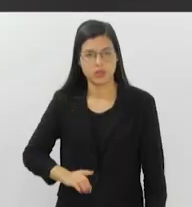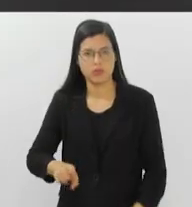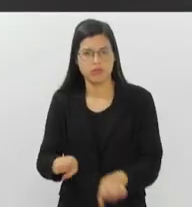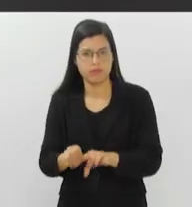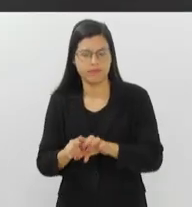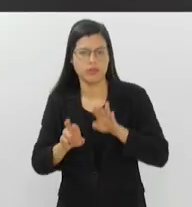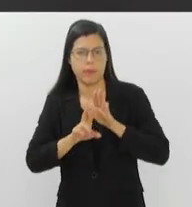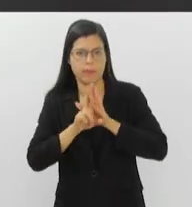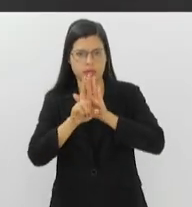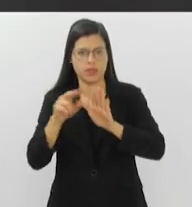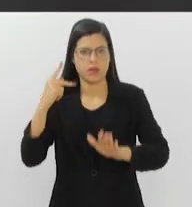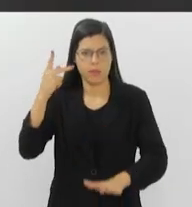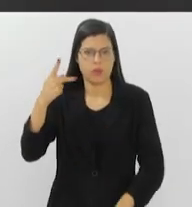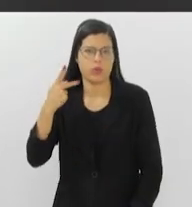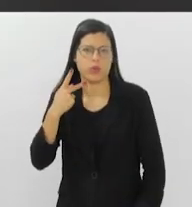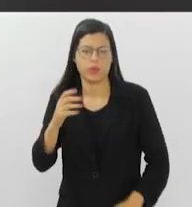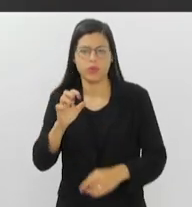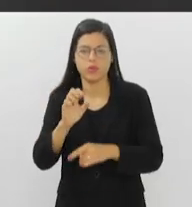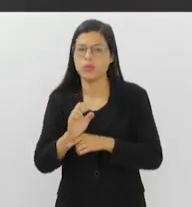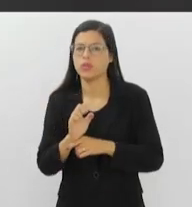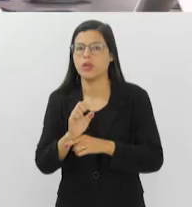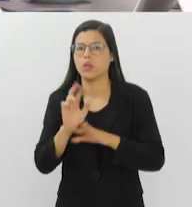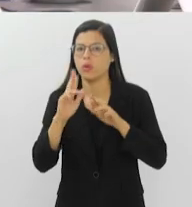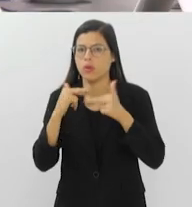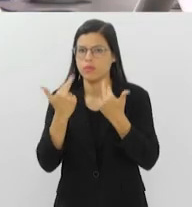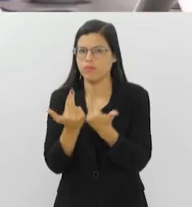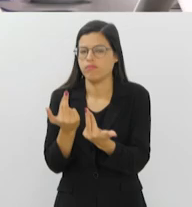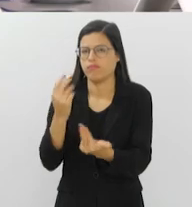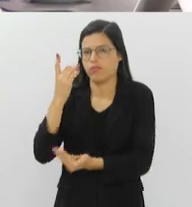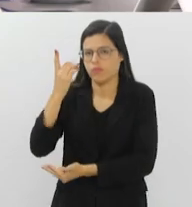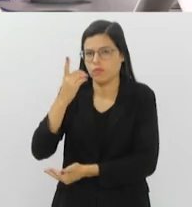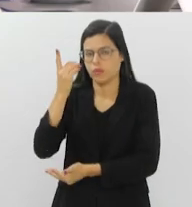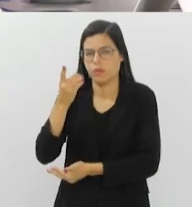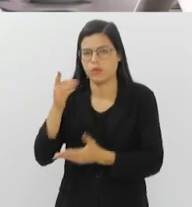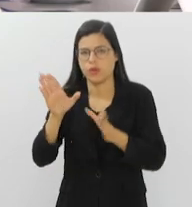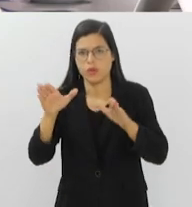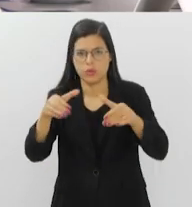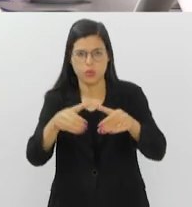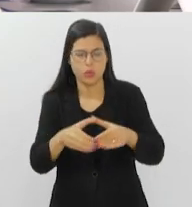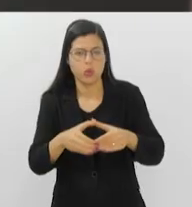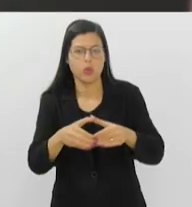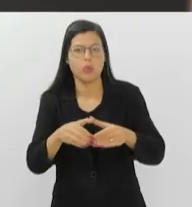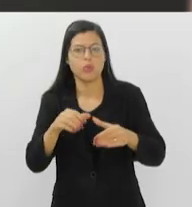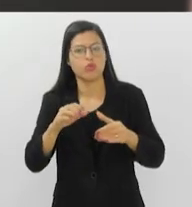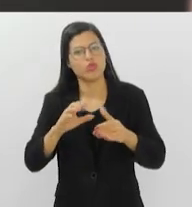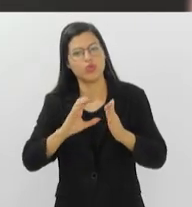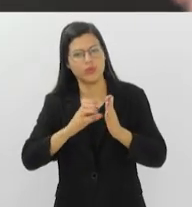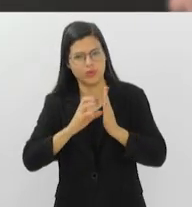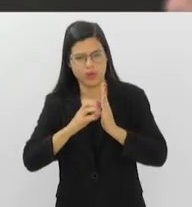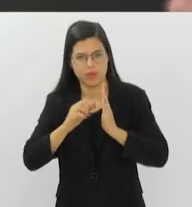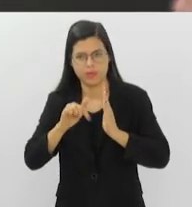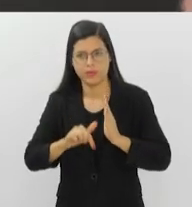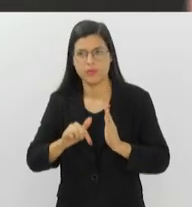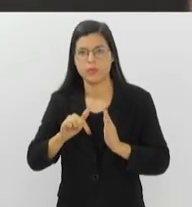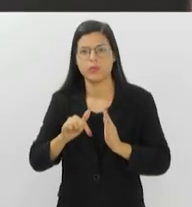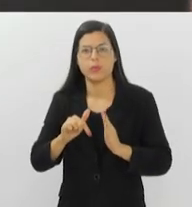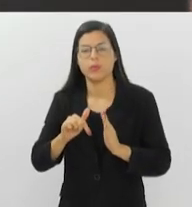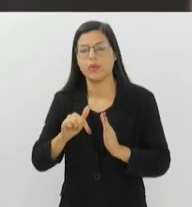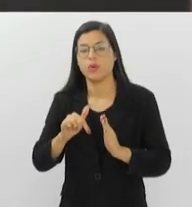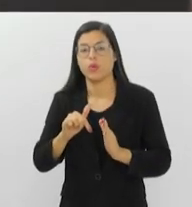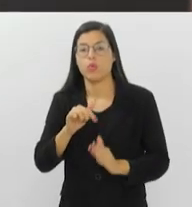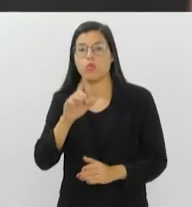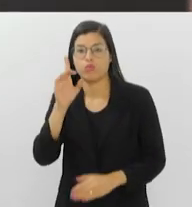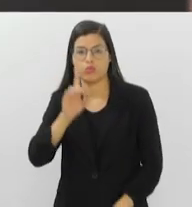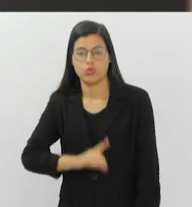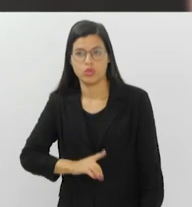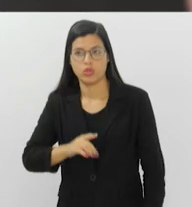Procuradoria do Estado se reuniram com deputados da Comissão de Servidores Públicos. O diretor jurídico do Rio Previdência,